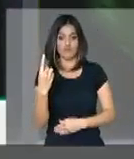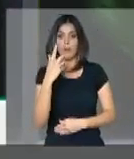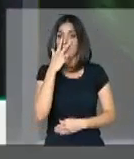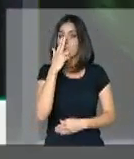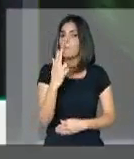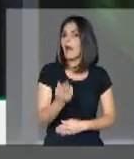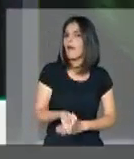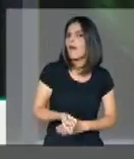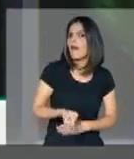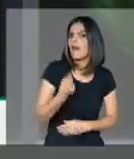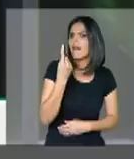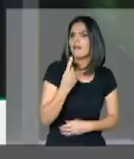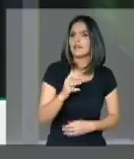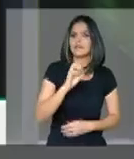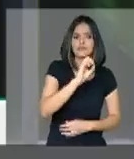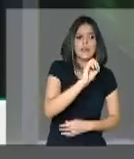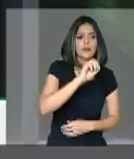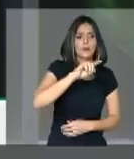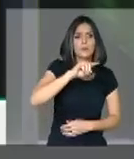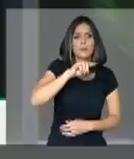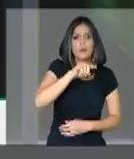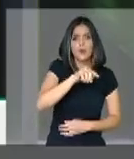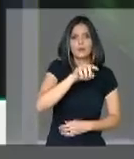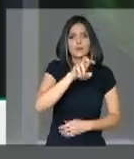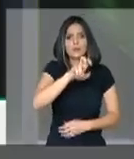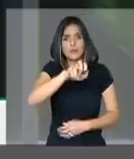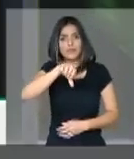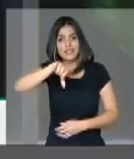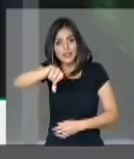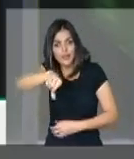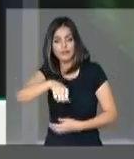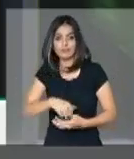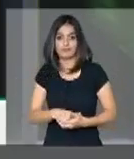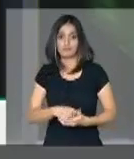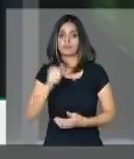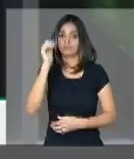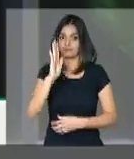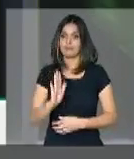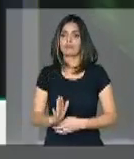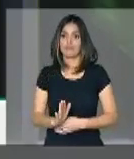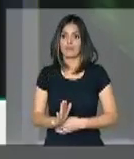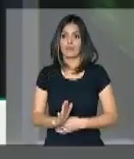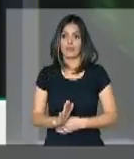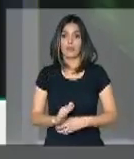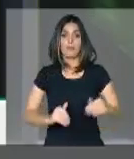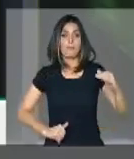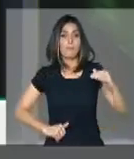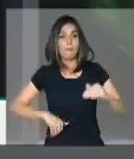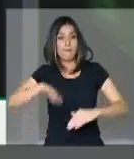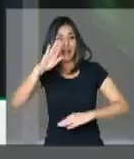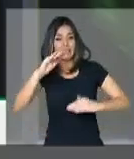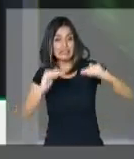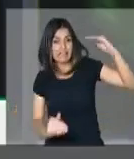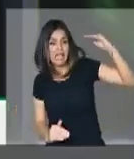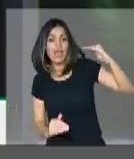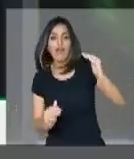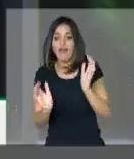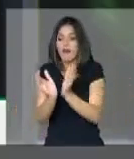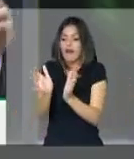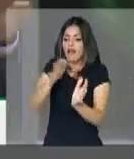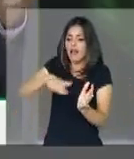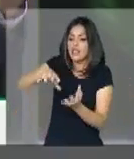a um número absurdo de 0,59. O Brasil é nono mais desigual do mundo. Quando chegamos entre os idosos,